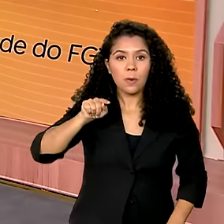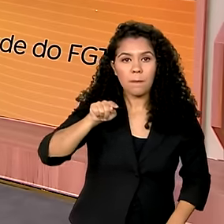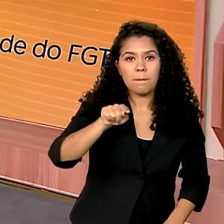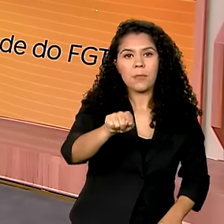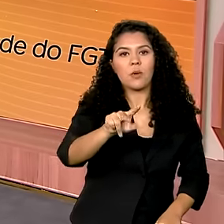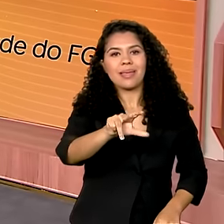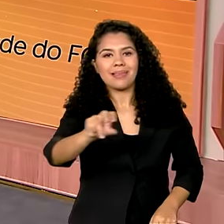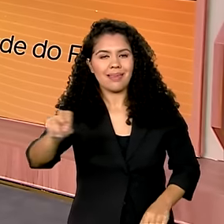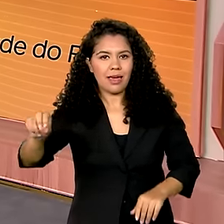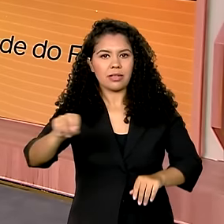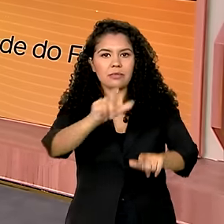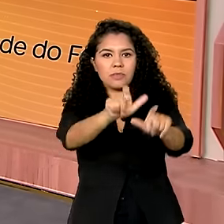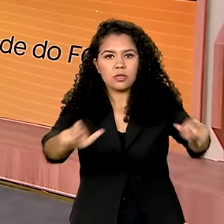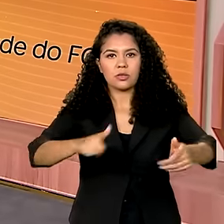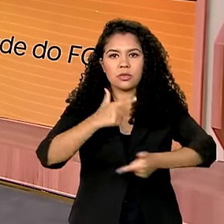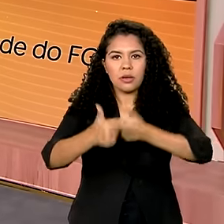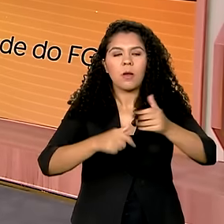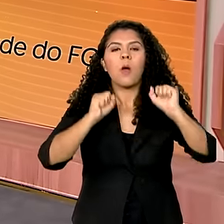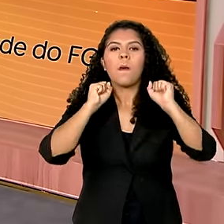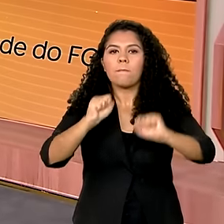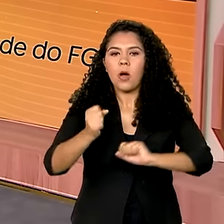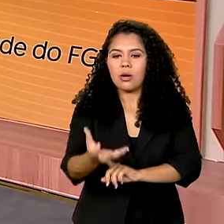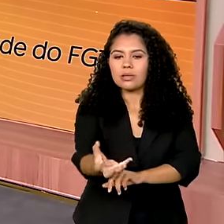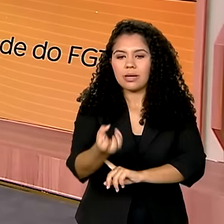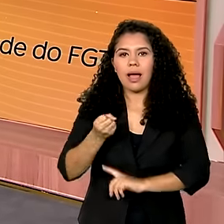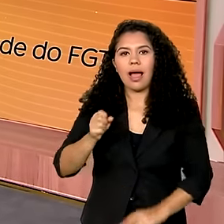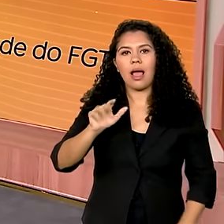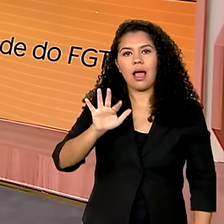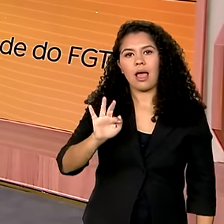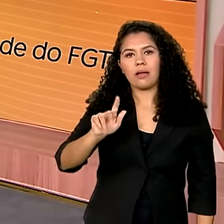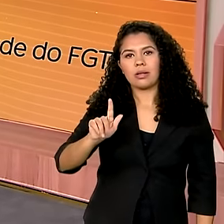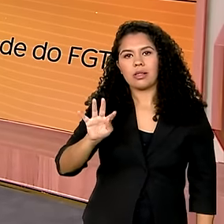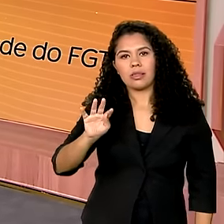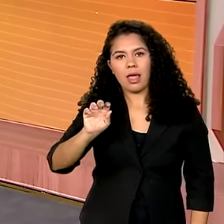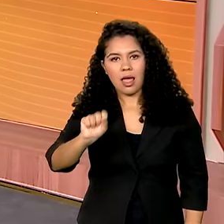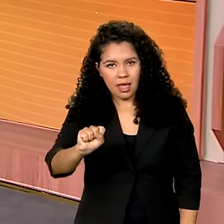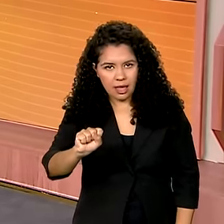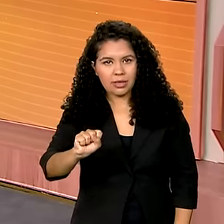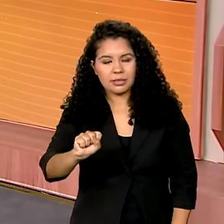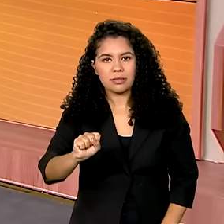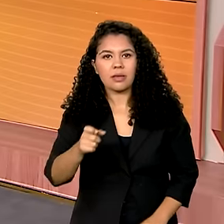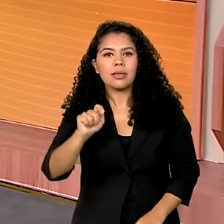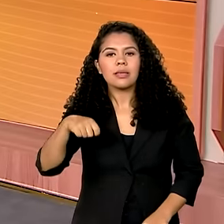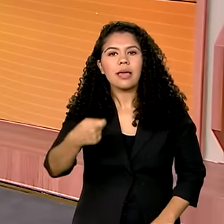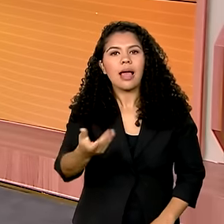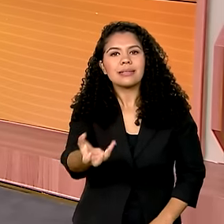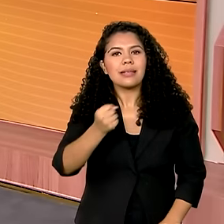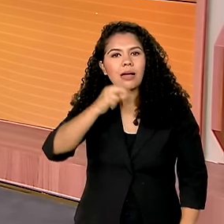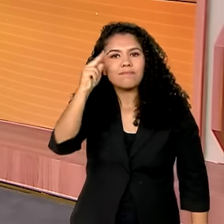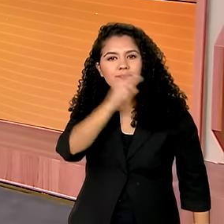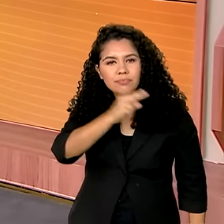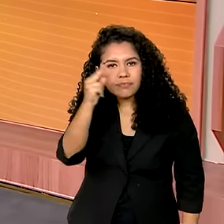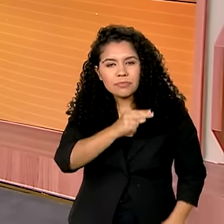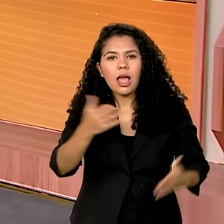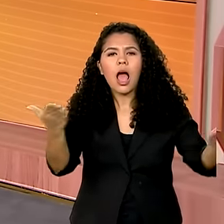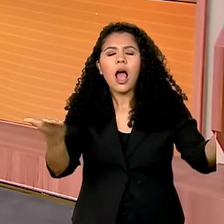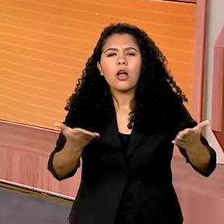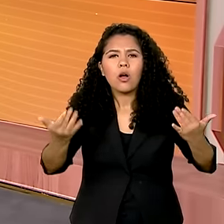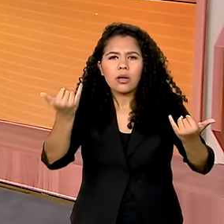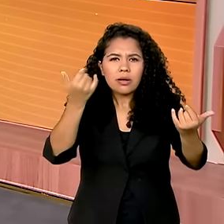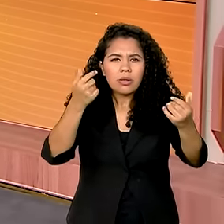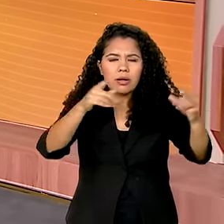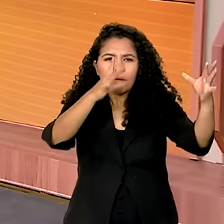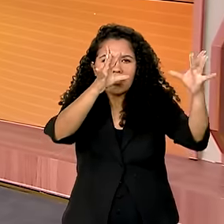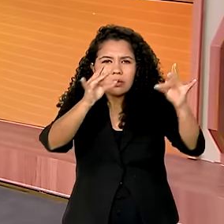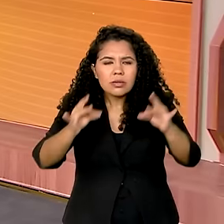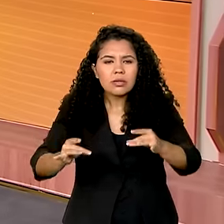já têm direito de sacar parte do FGTS por meio do saque calamidade. Agora, vamos ver algumas ações